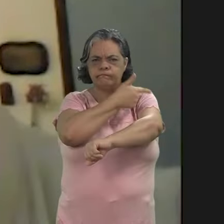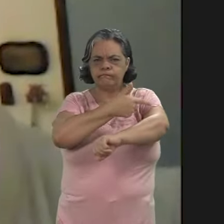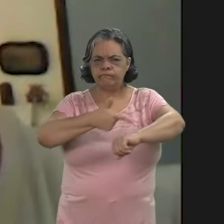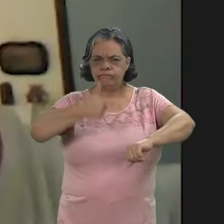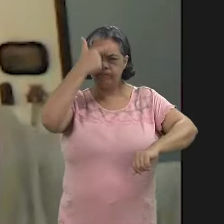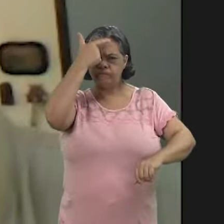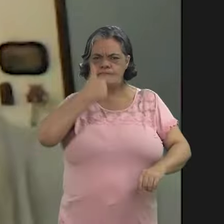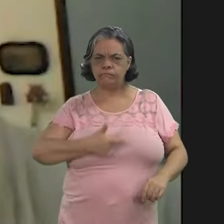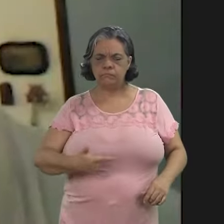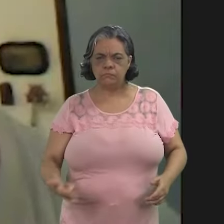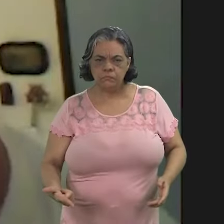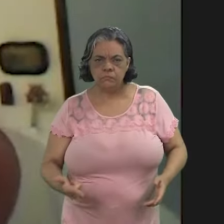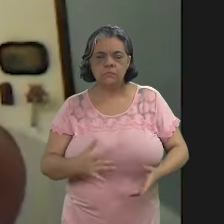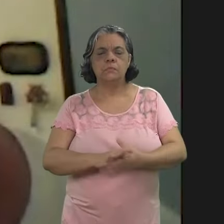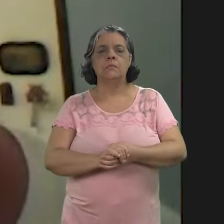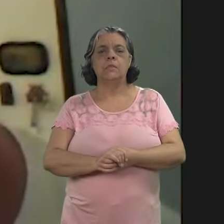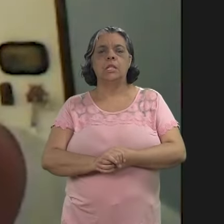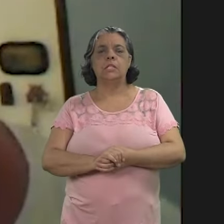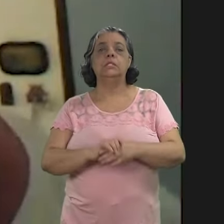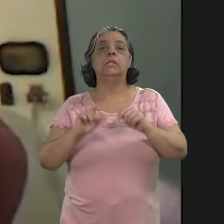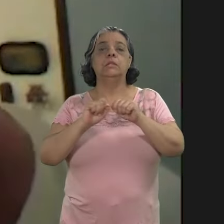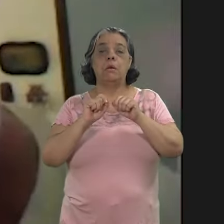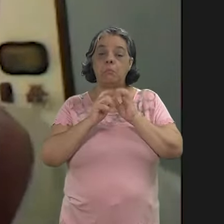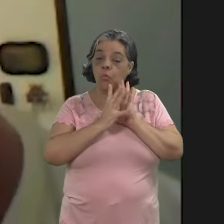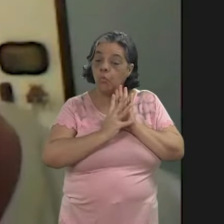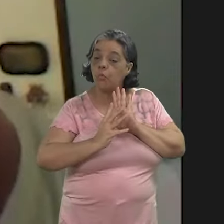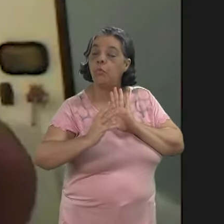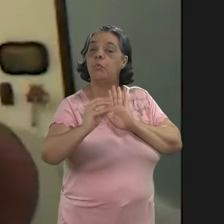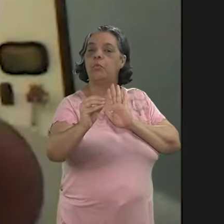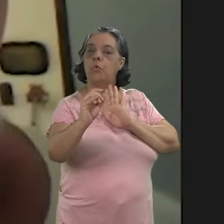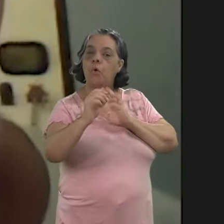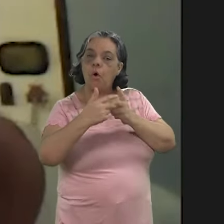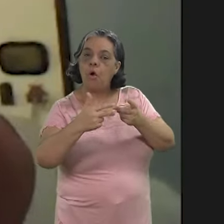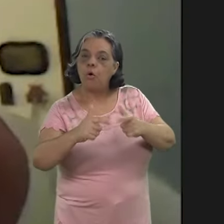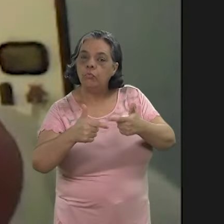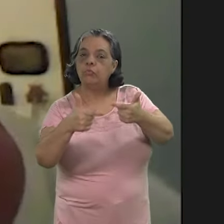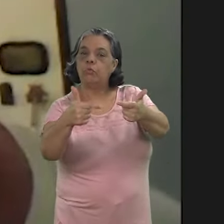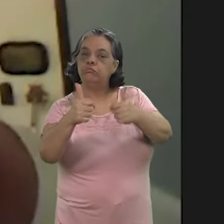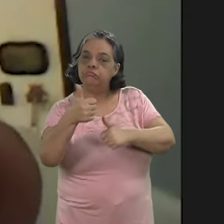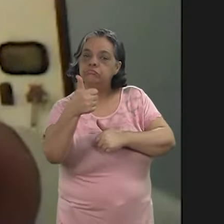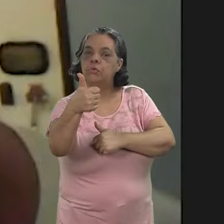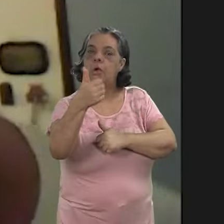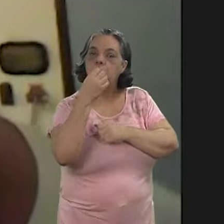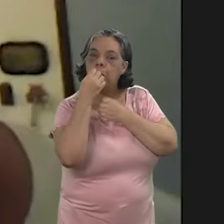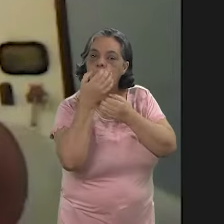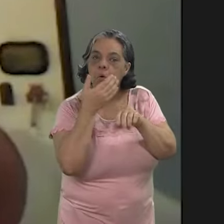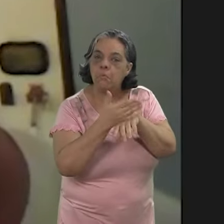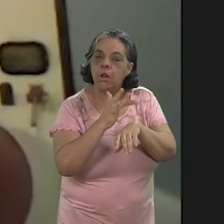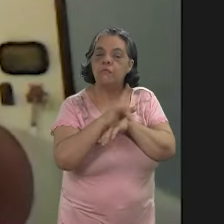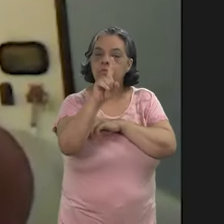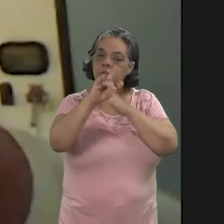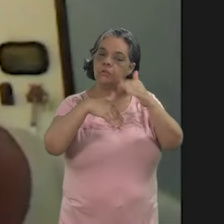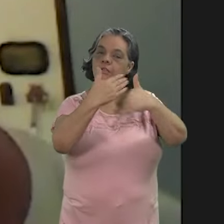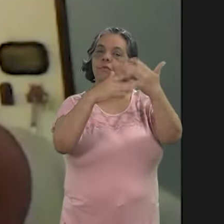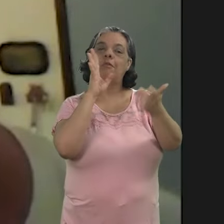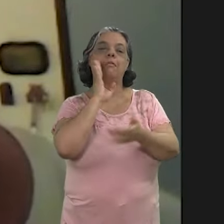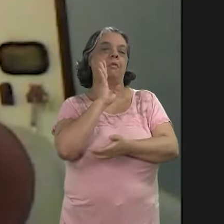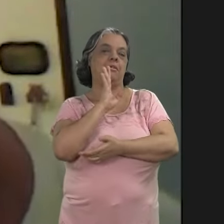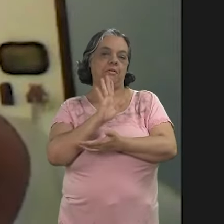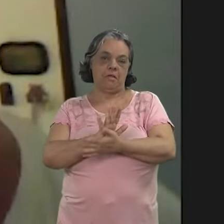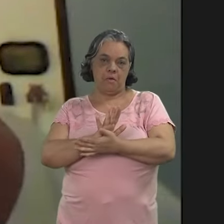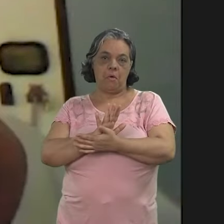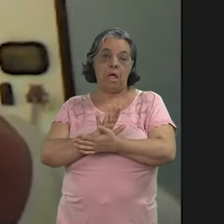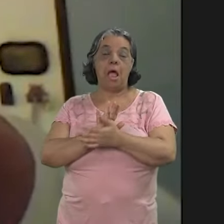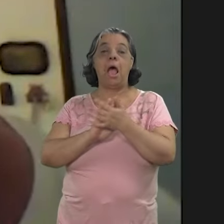comportamento, de postura, de replicar as ações positivas, as boas práticas, aí você está desenvolvendo uma coisa